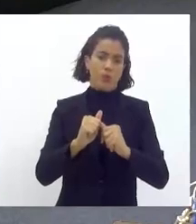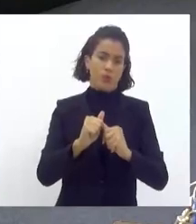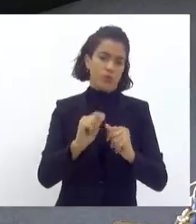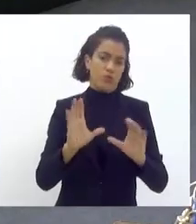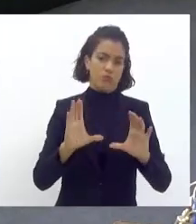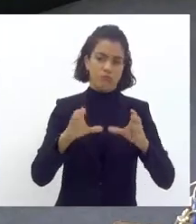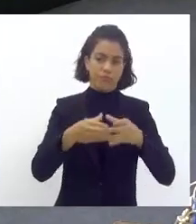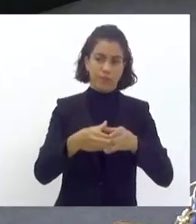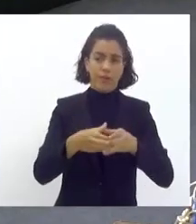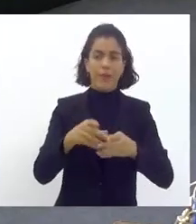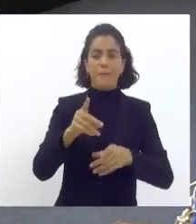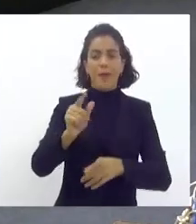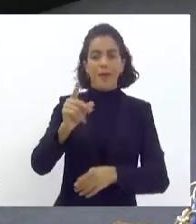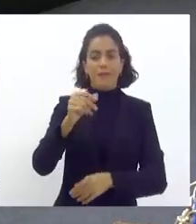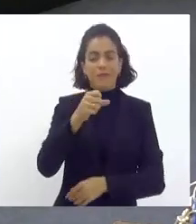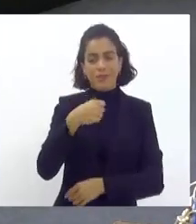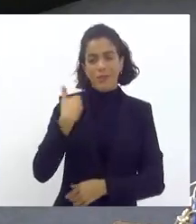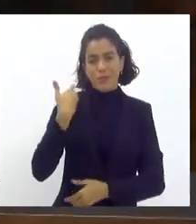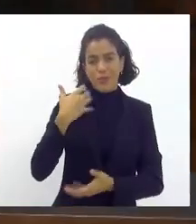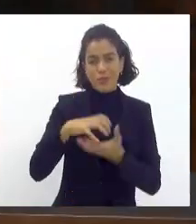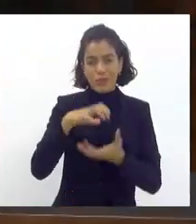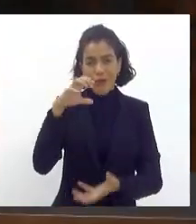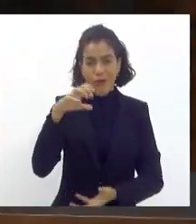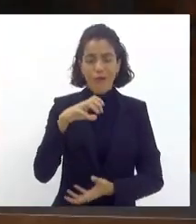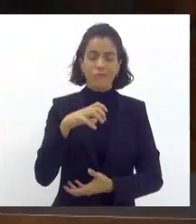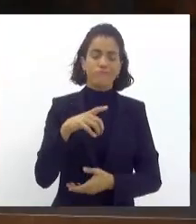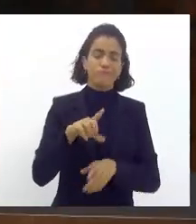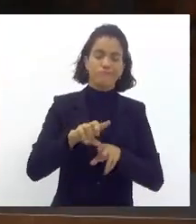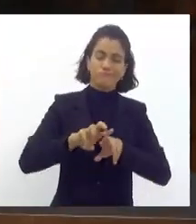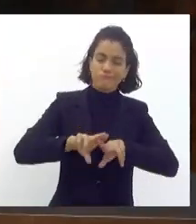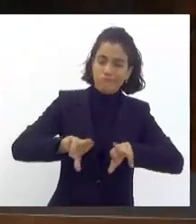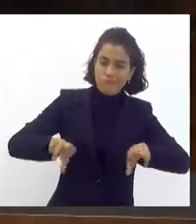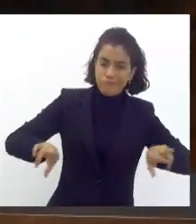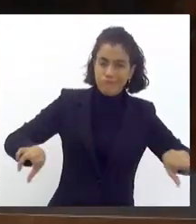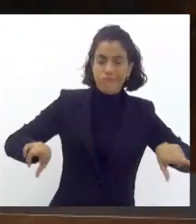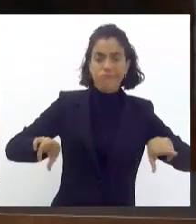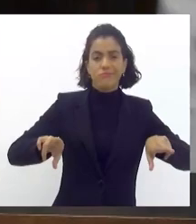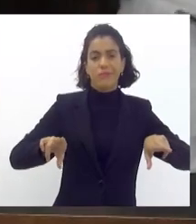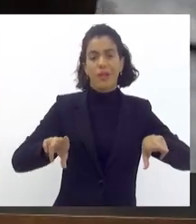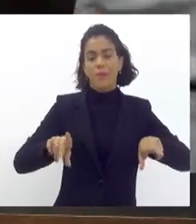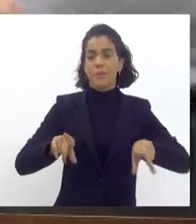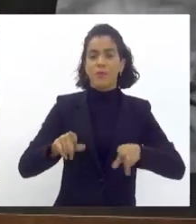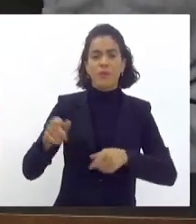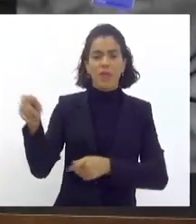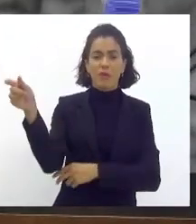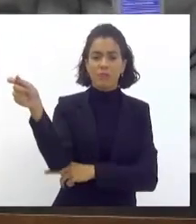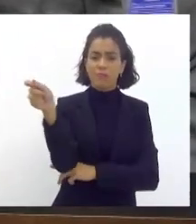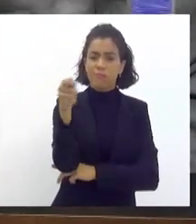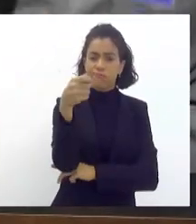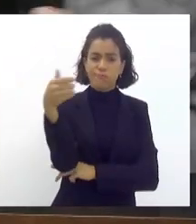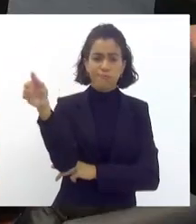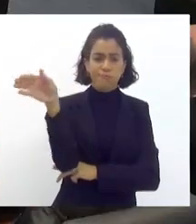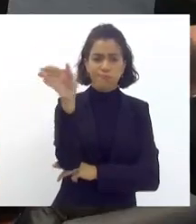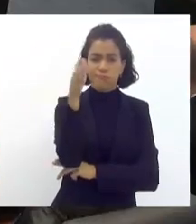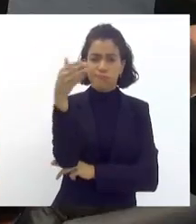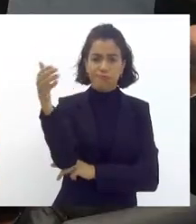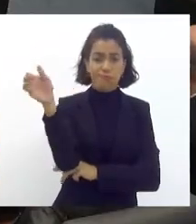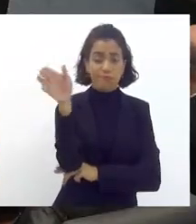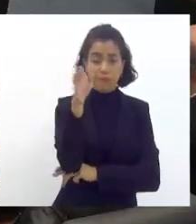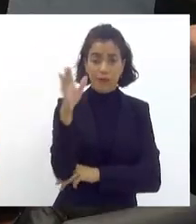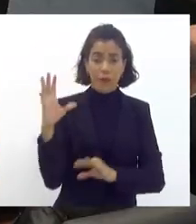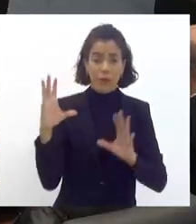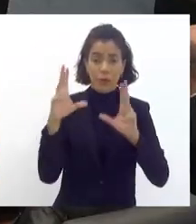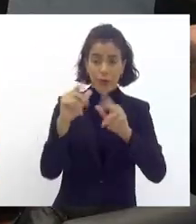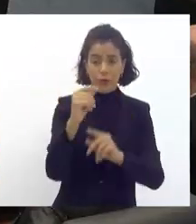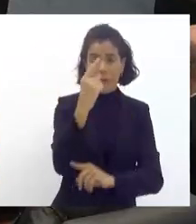a toda a velha guarda, a todos os presentes aqui, a todos aqueles que trouxeram os estandartes, as bandeiras das escolas aqui.